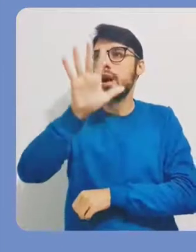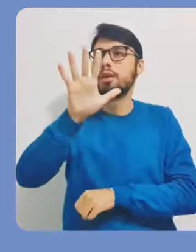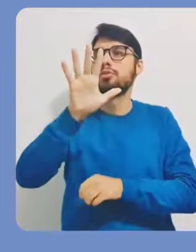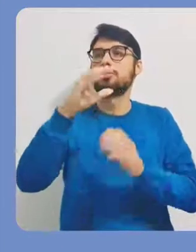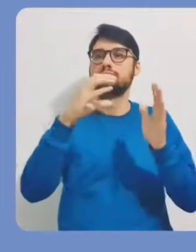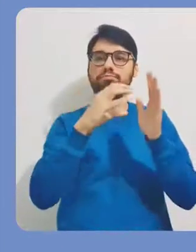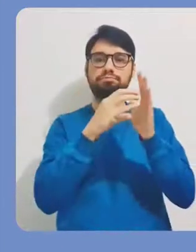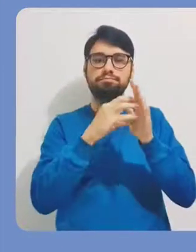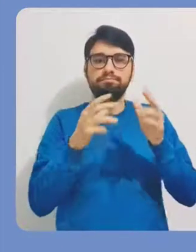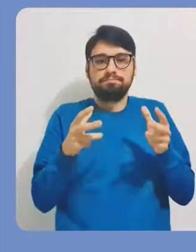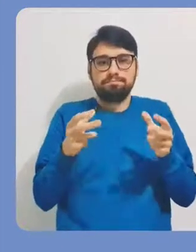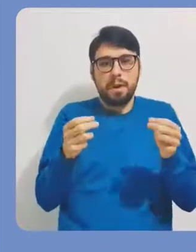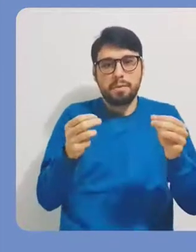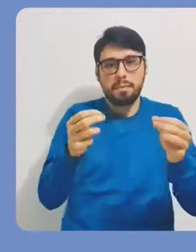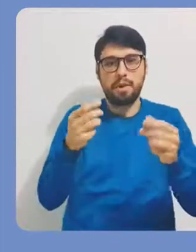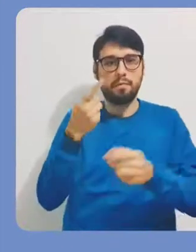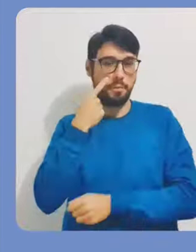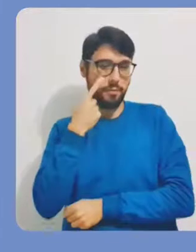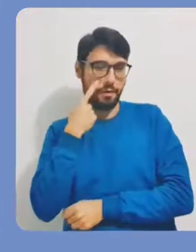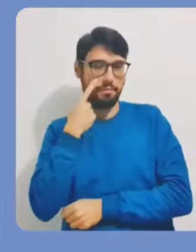uma imagem de campanha do HIV.